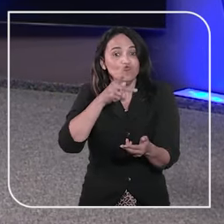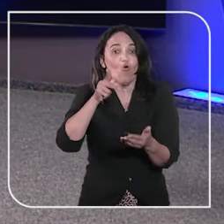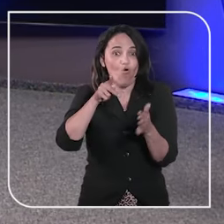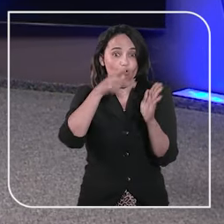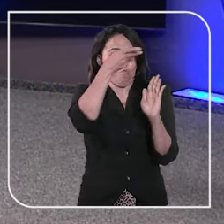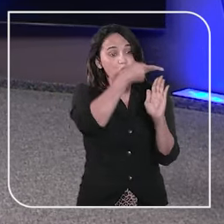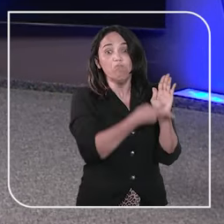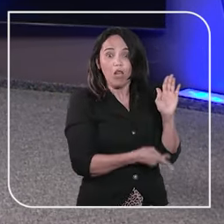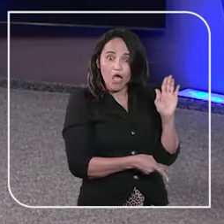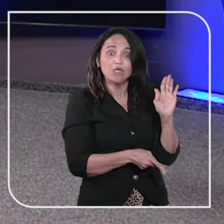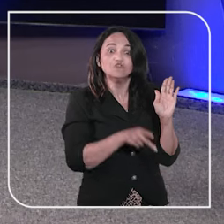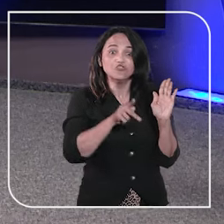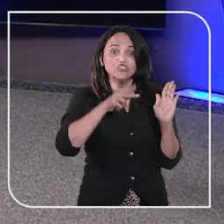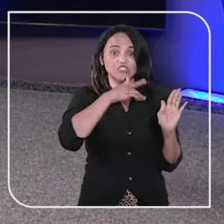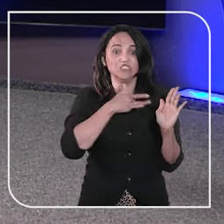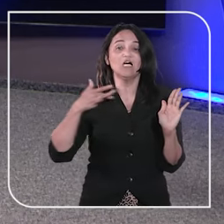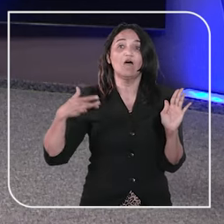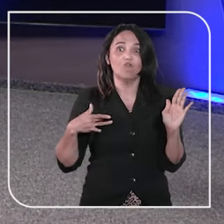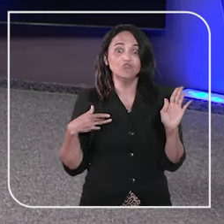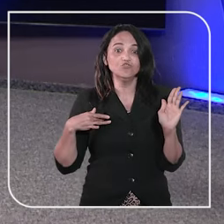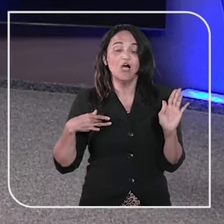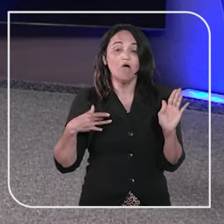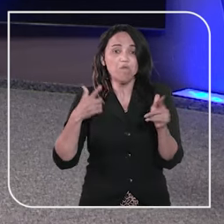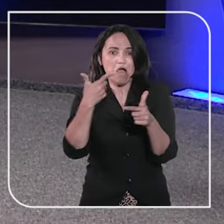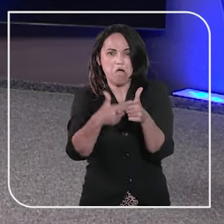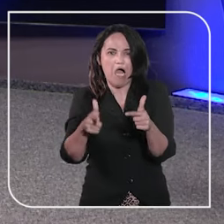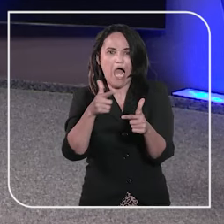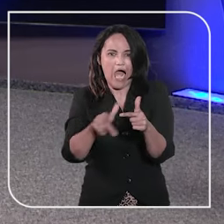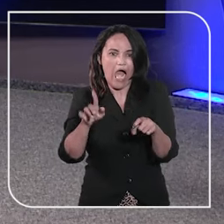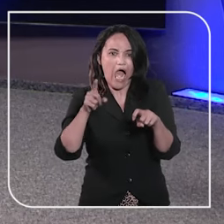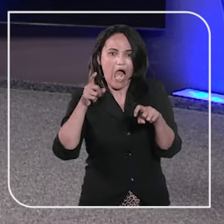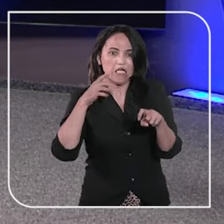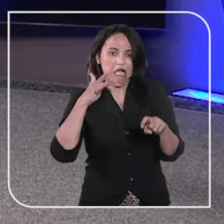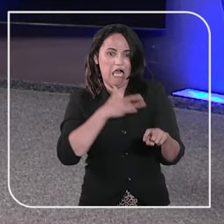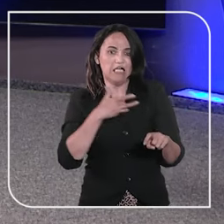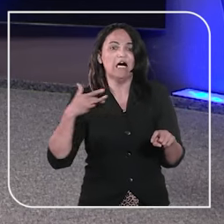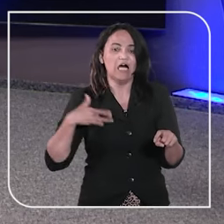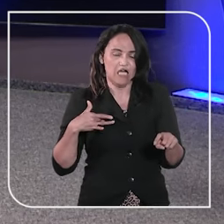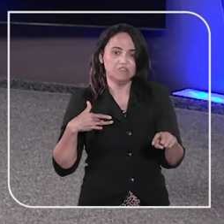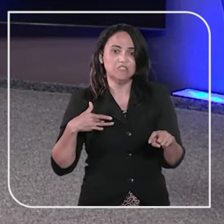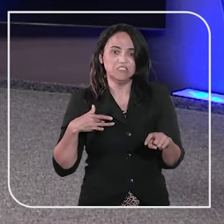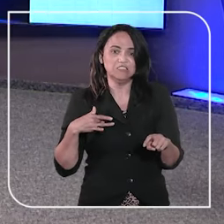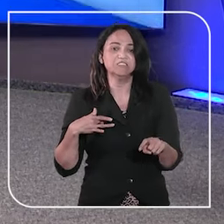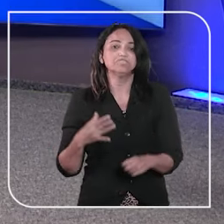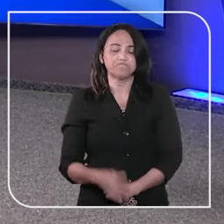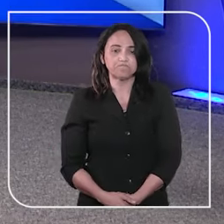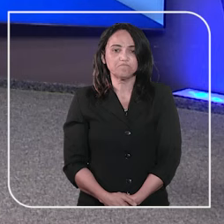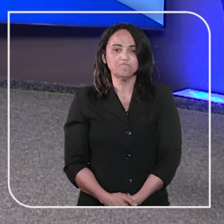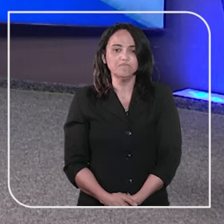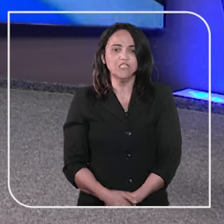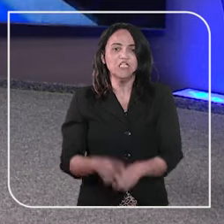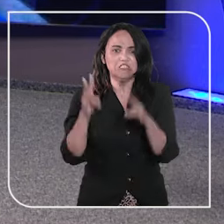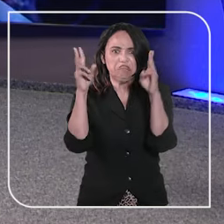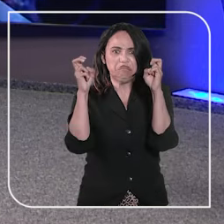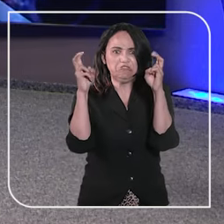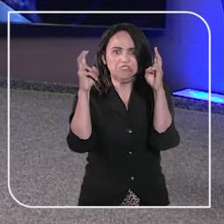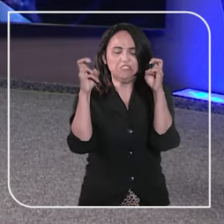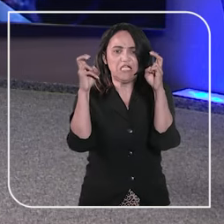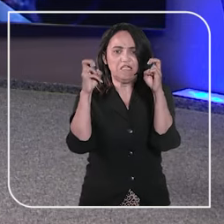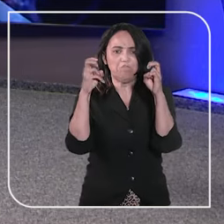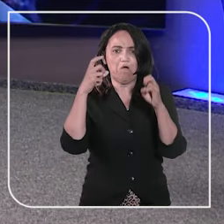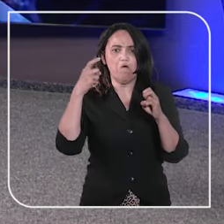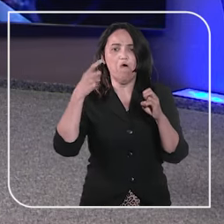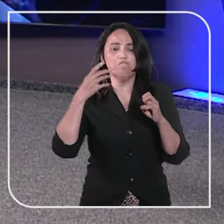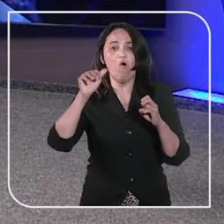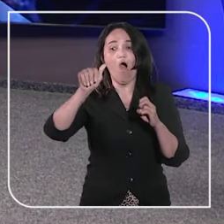fornecer medicamento para atrofia muscular espinhal. E quando o assunto é a doença conhecida